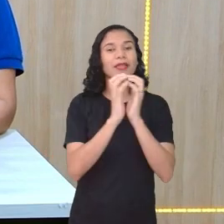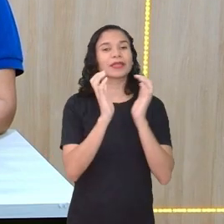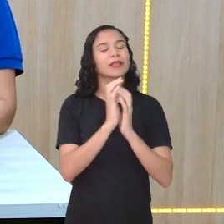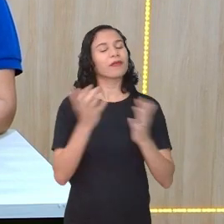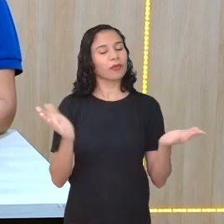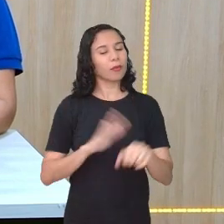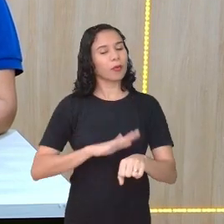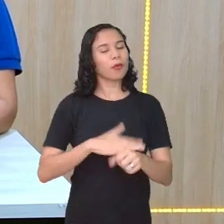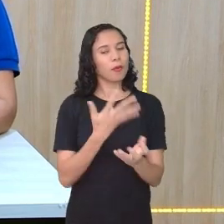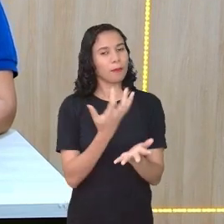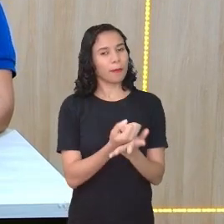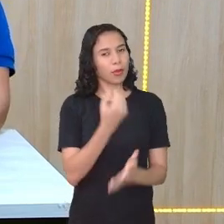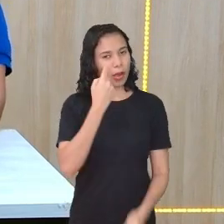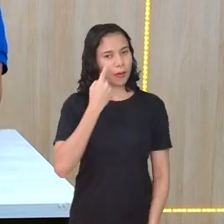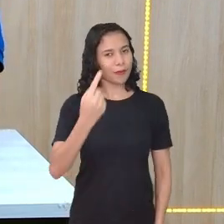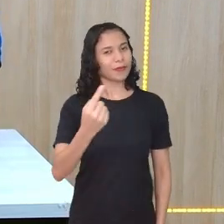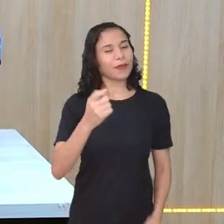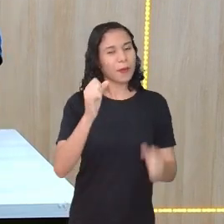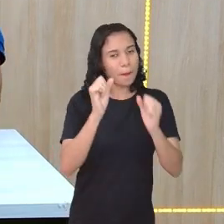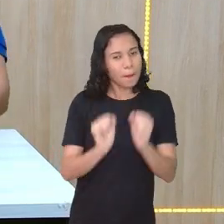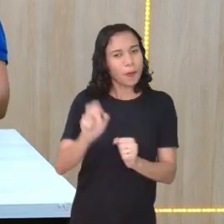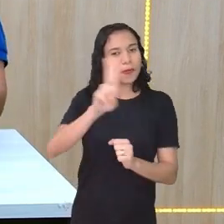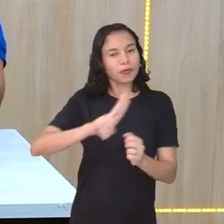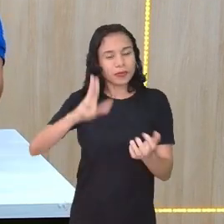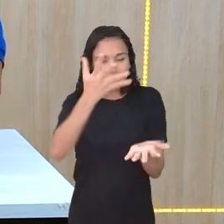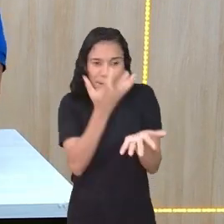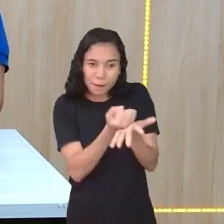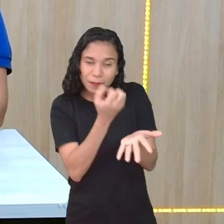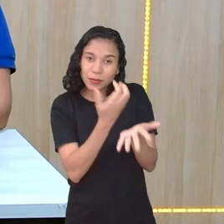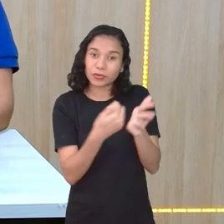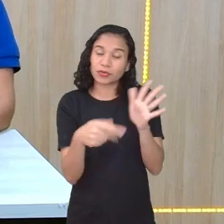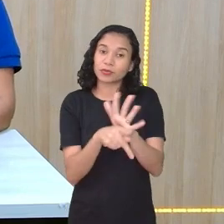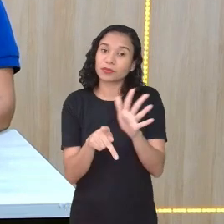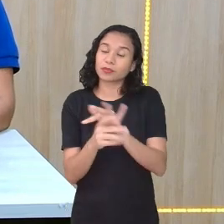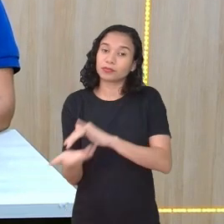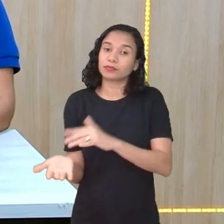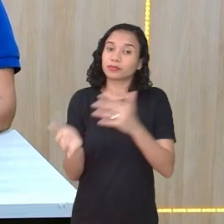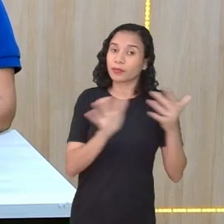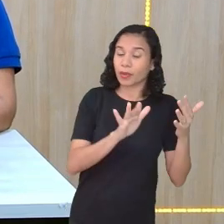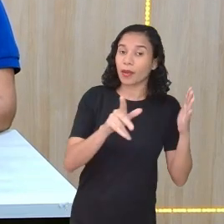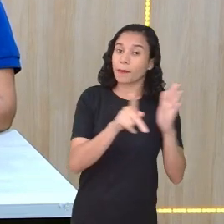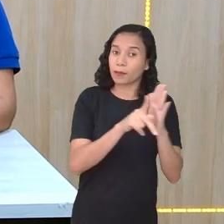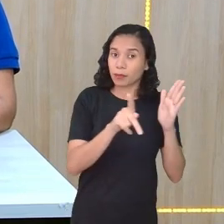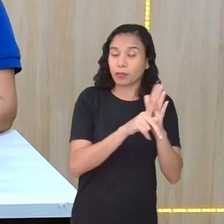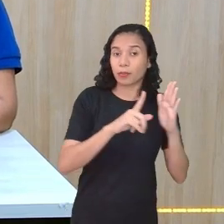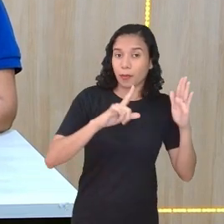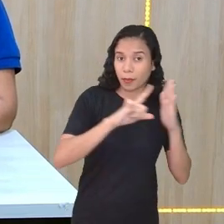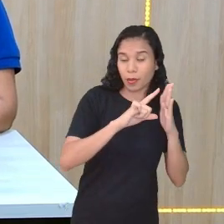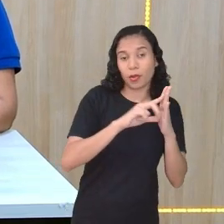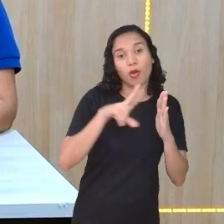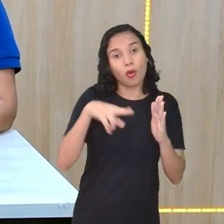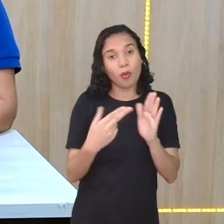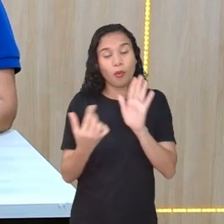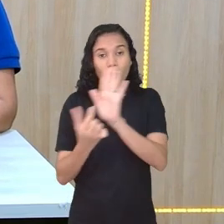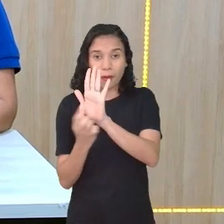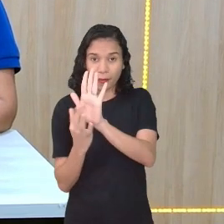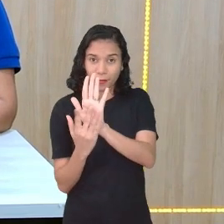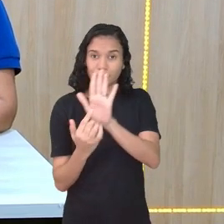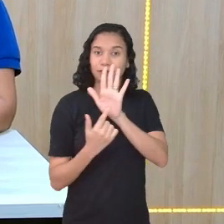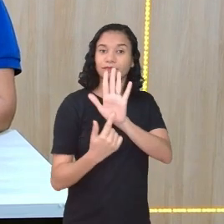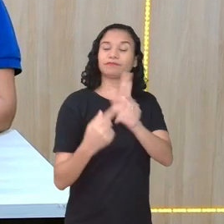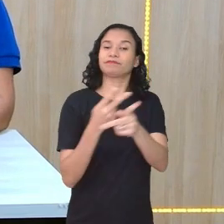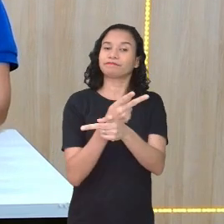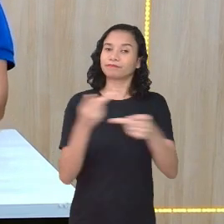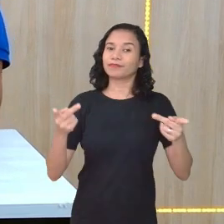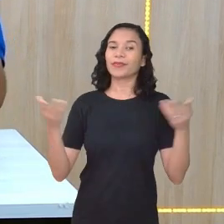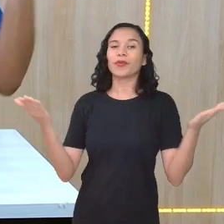tá na hora de ter, né, gente? Então, vocês podem fazer o download, tanto pelas lojas de aplicativo, quanto pelo QR Code que vai aparecer na tela.